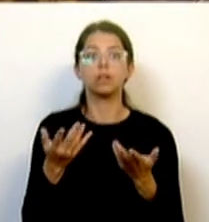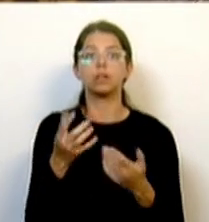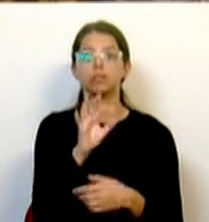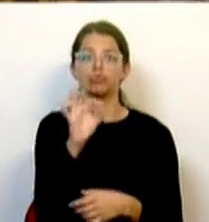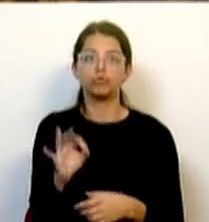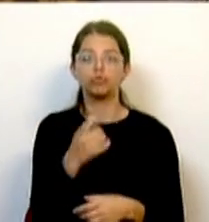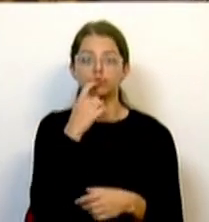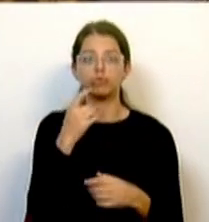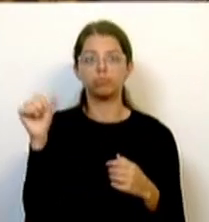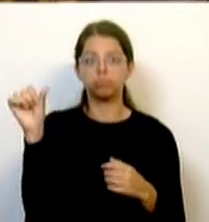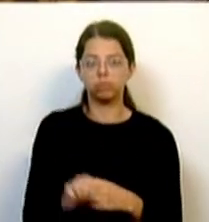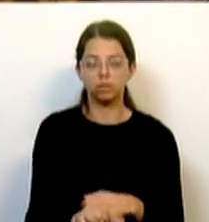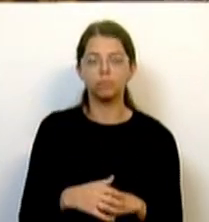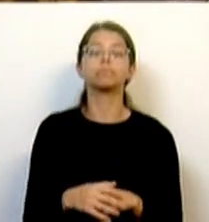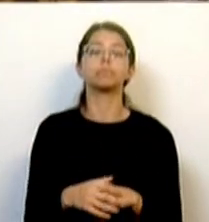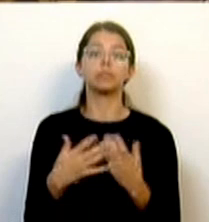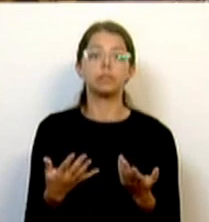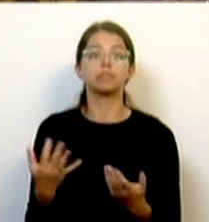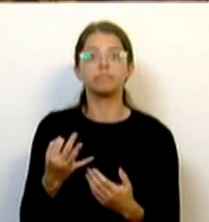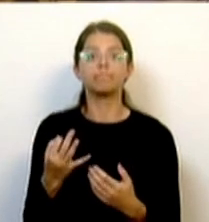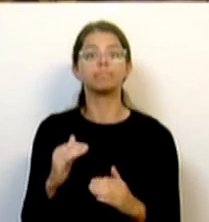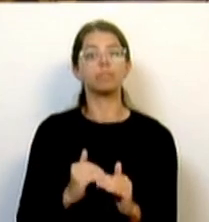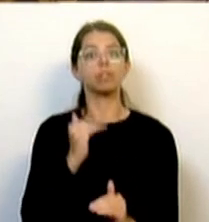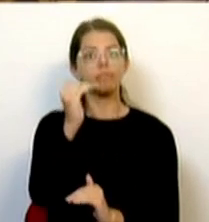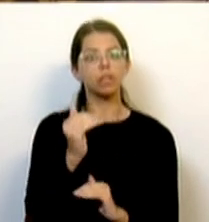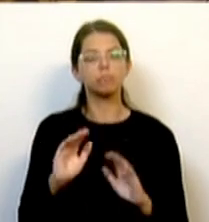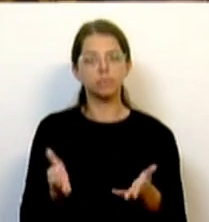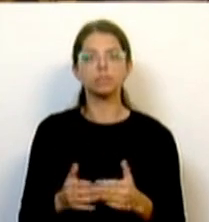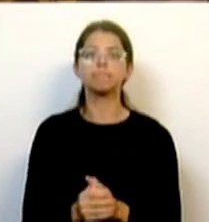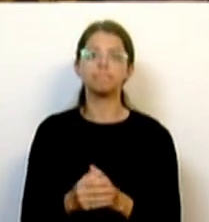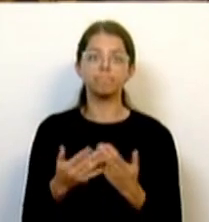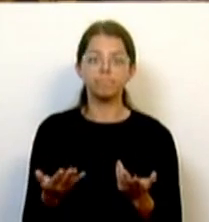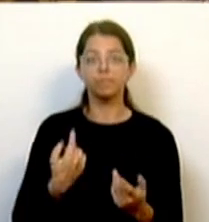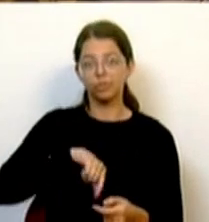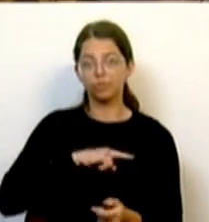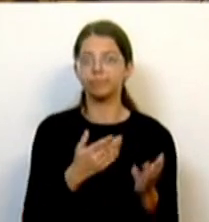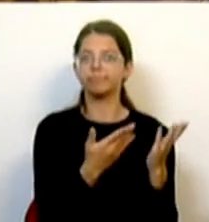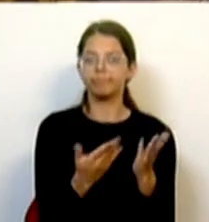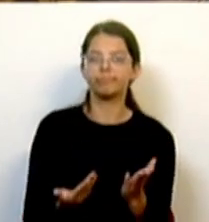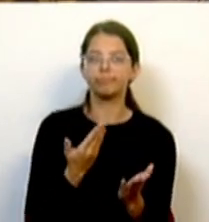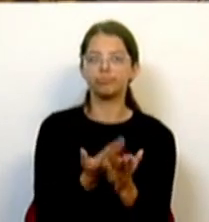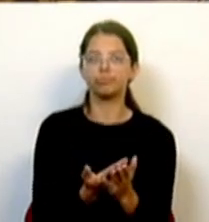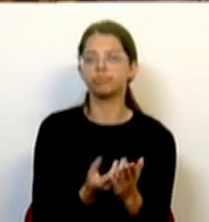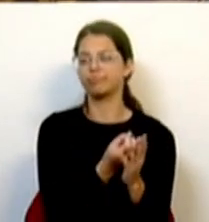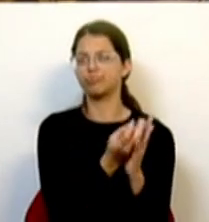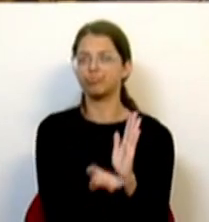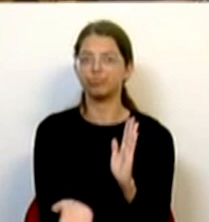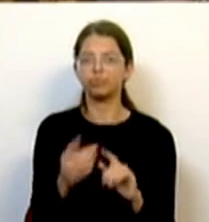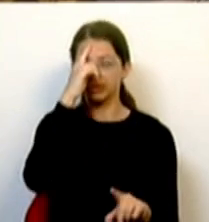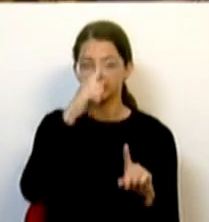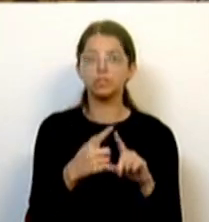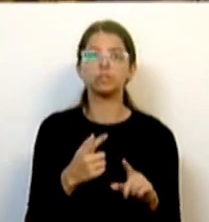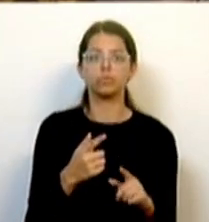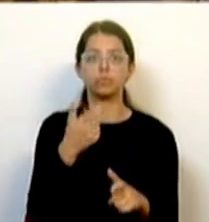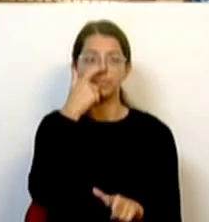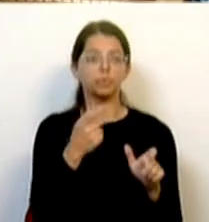taxas de juros. E, portanto, o Governo e o Partido Socialista reconhecem que é preciso ir mais longe. É por isso que apresentamos e que temos vindo a apresentar um conjunto de propostas para melhorar